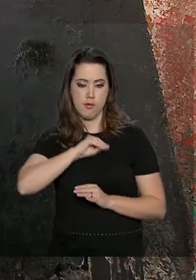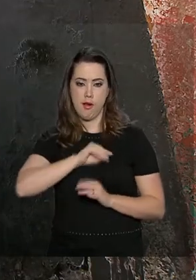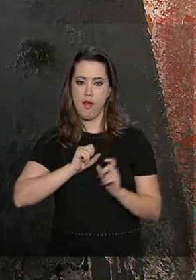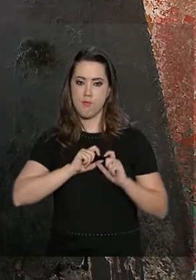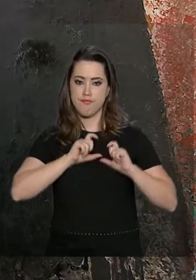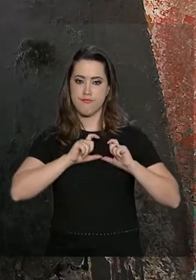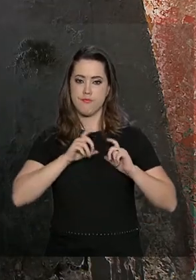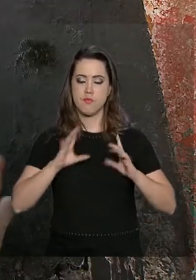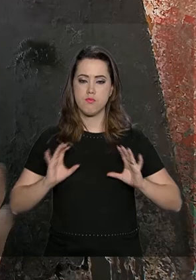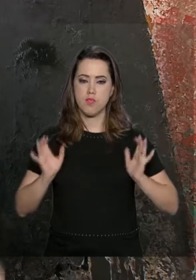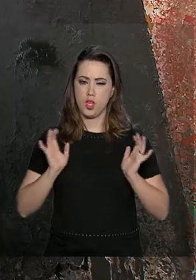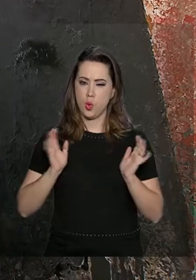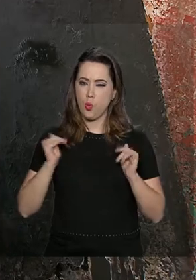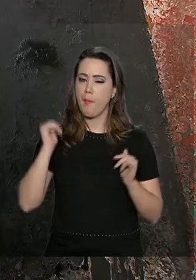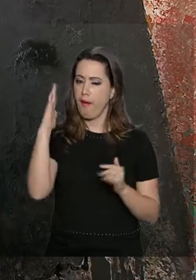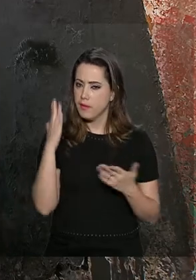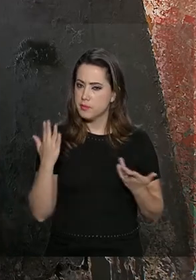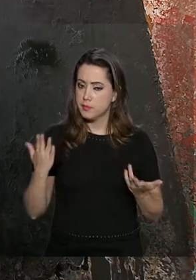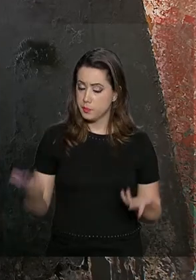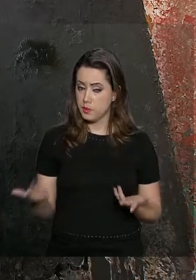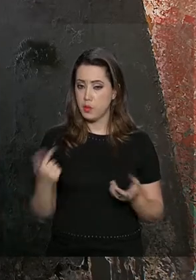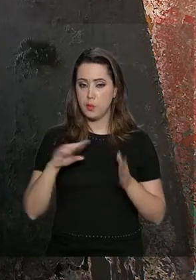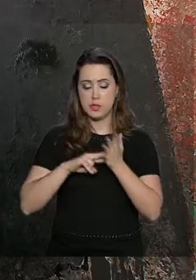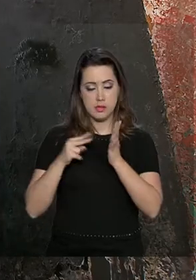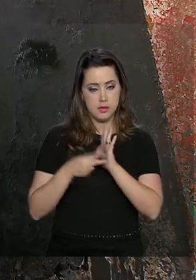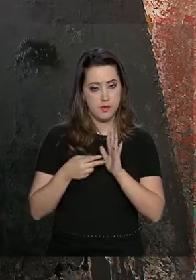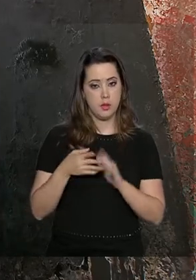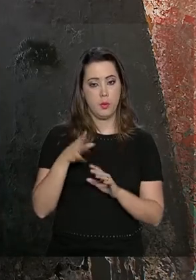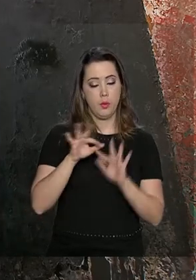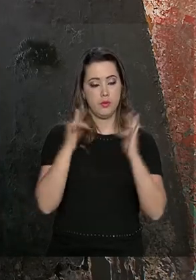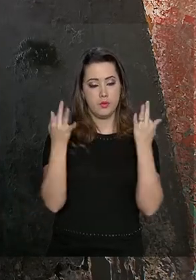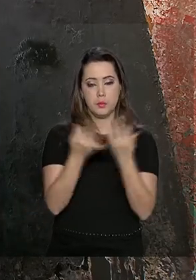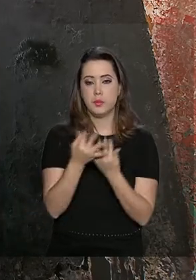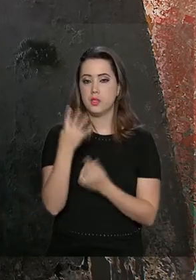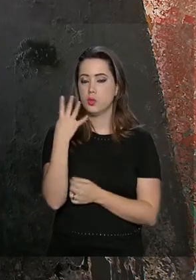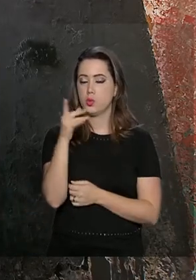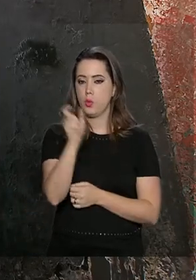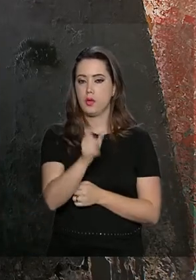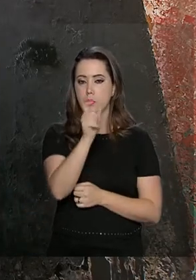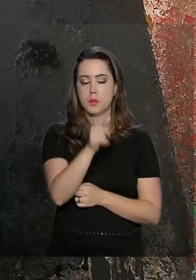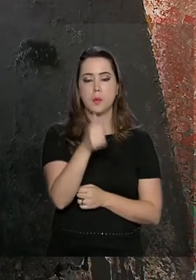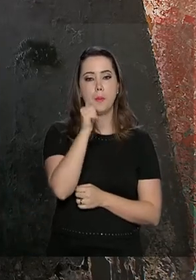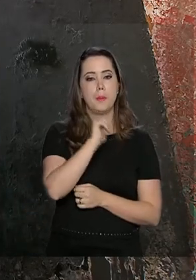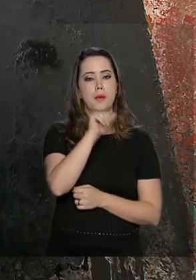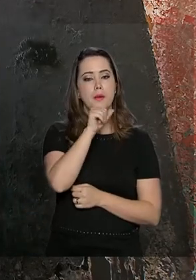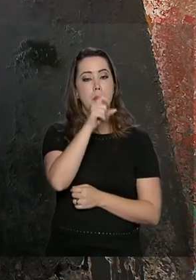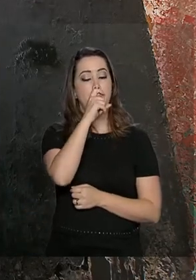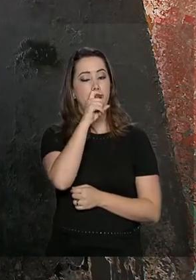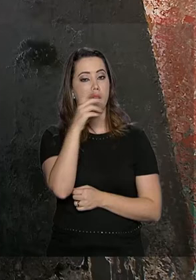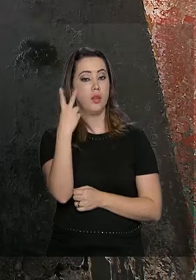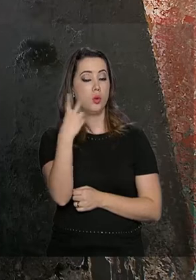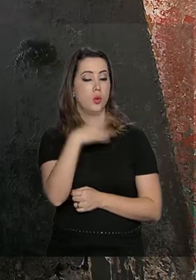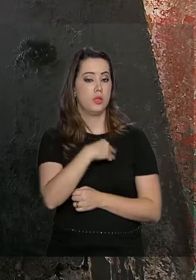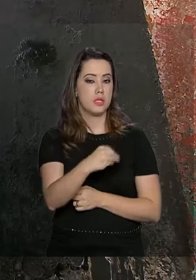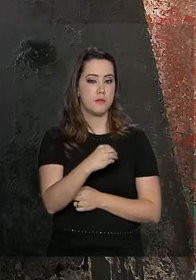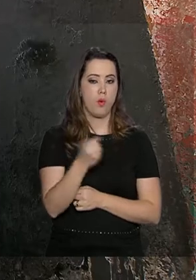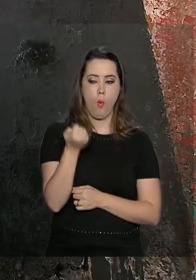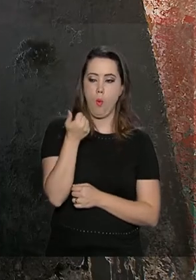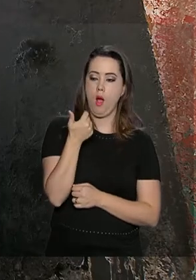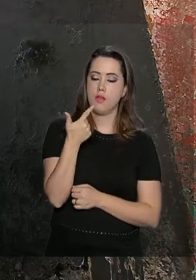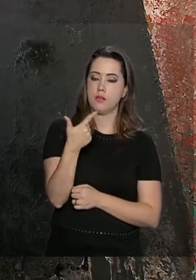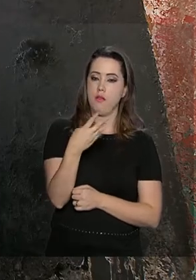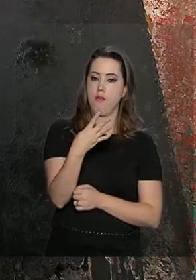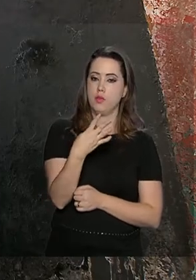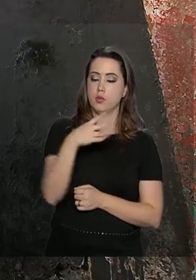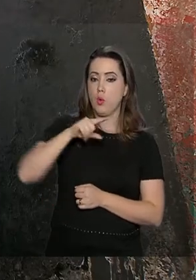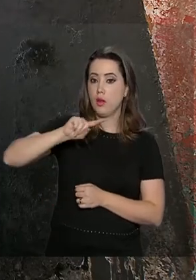reforma da Previdência. Isso quer dizer o seguinte, uma família de quatro pessoas, pai, mãe e dois filhos, vai estar quase 24